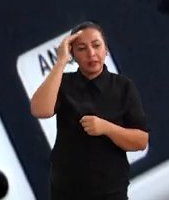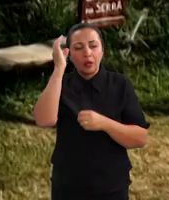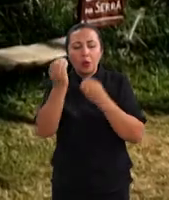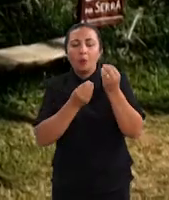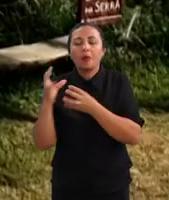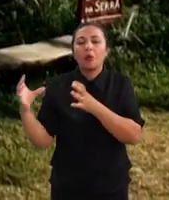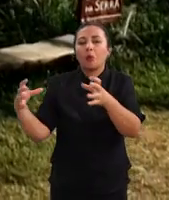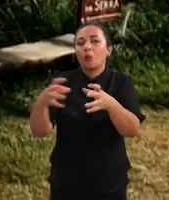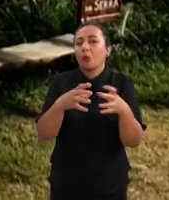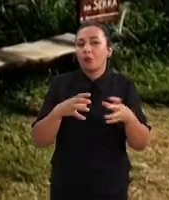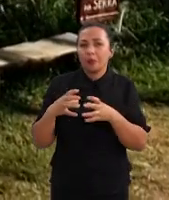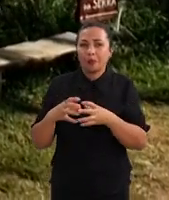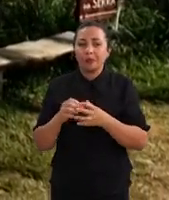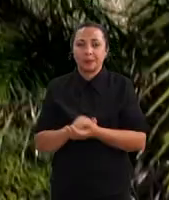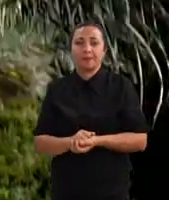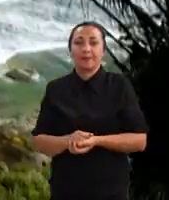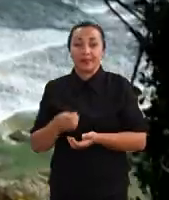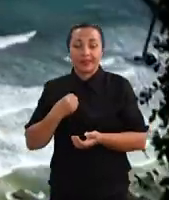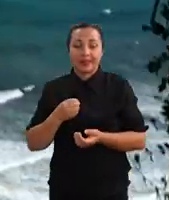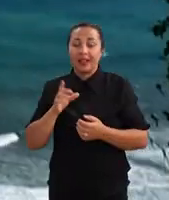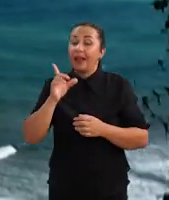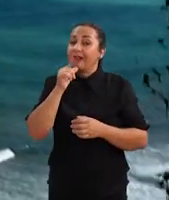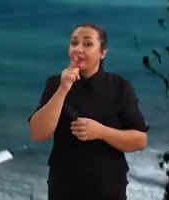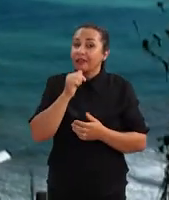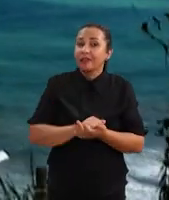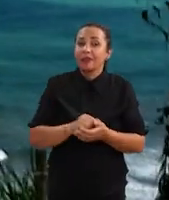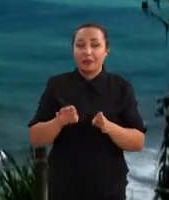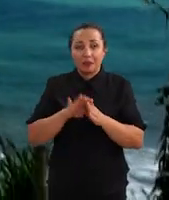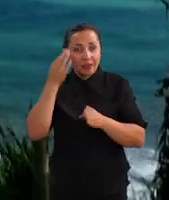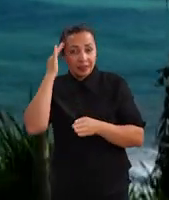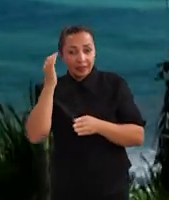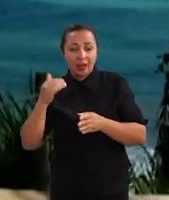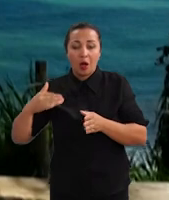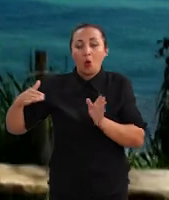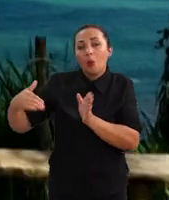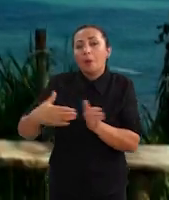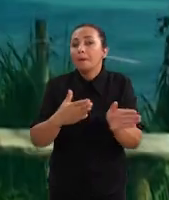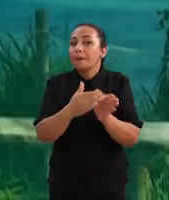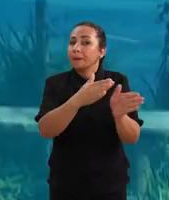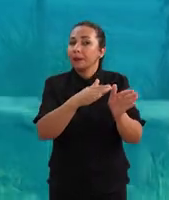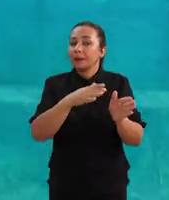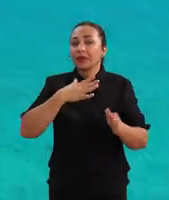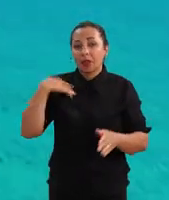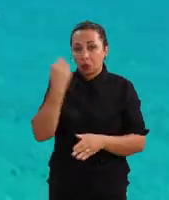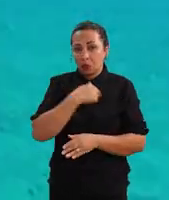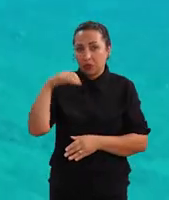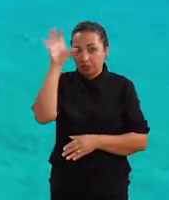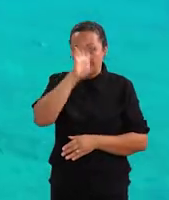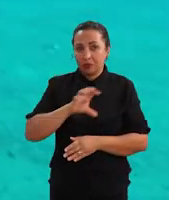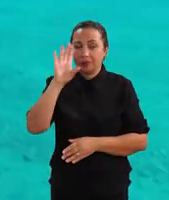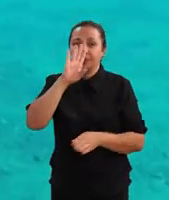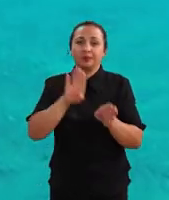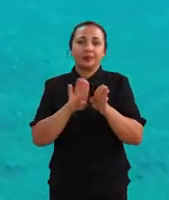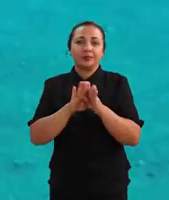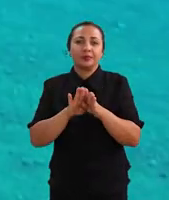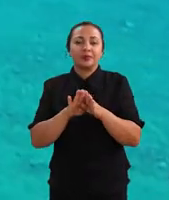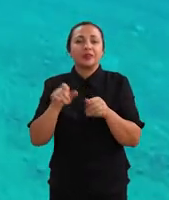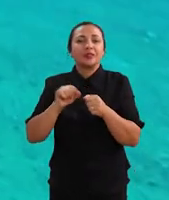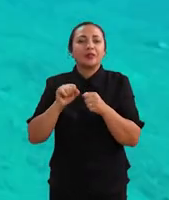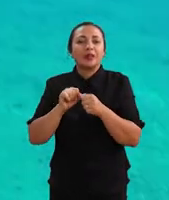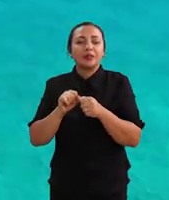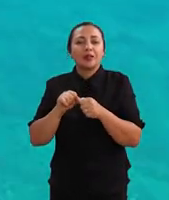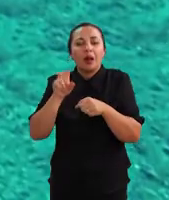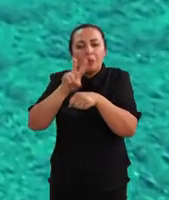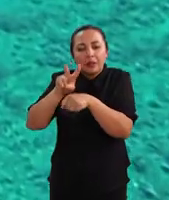grupo, registrar a posição delas na água para entender as rotas delas aqui na nossa região. além disso, nós também fazemos o monitoramento